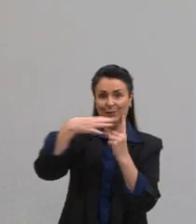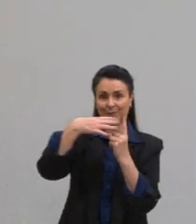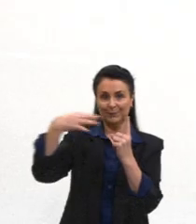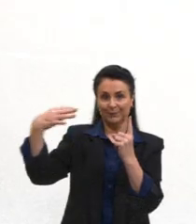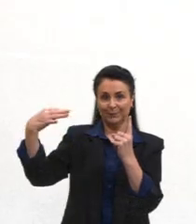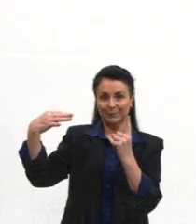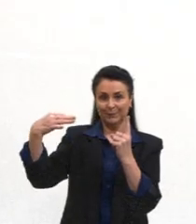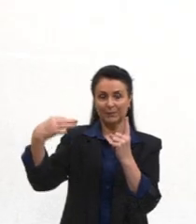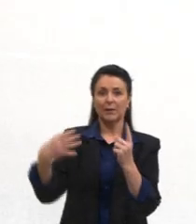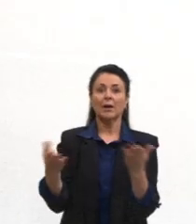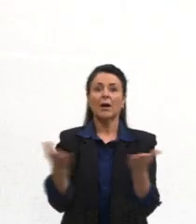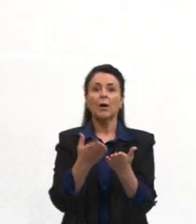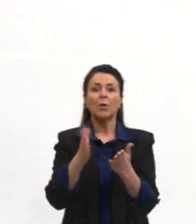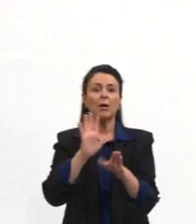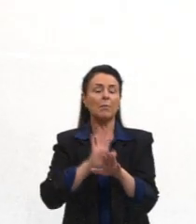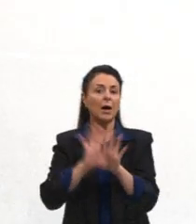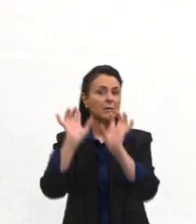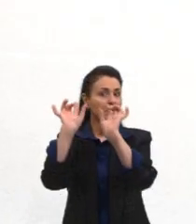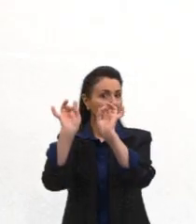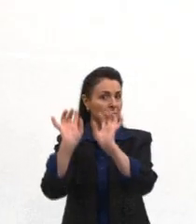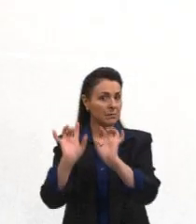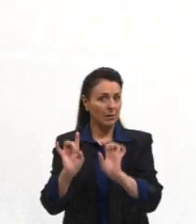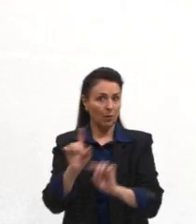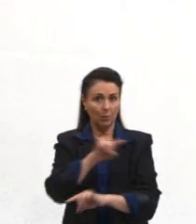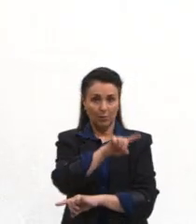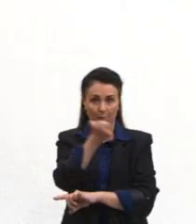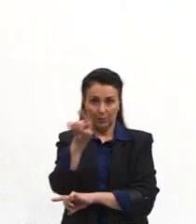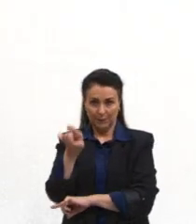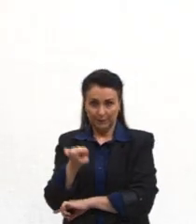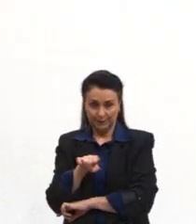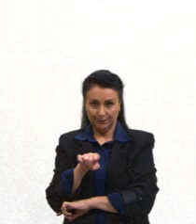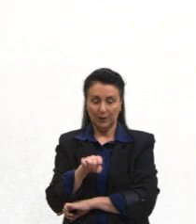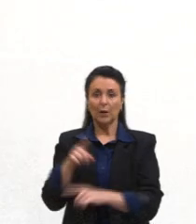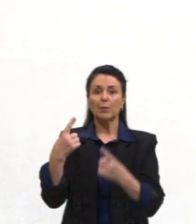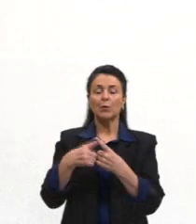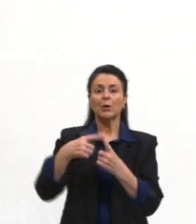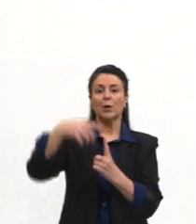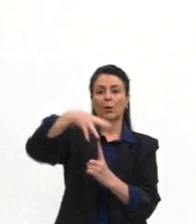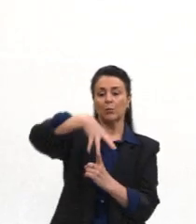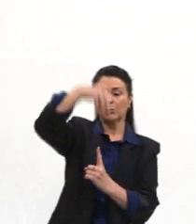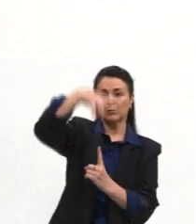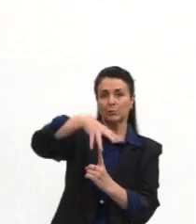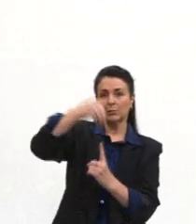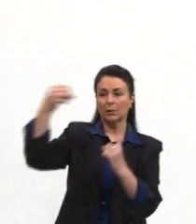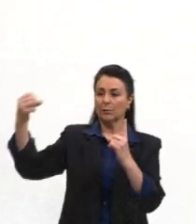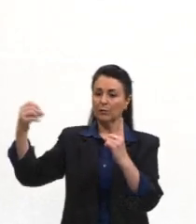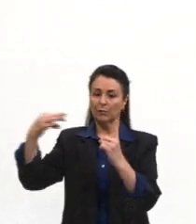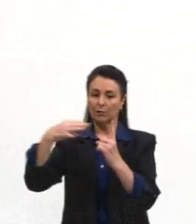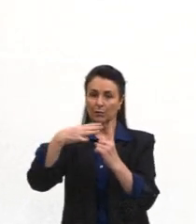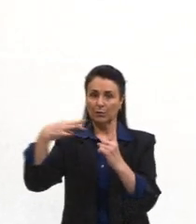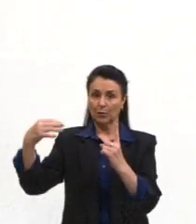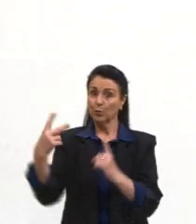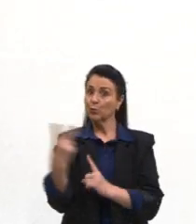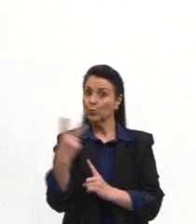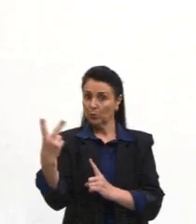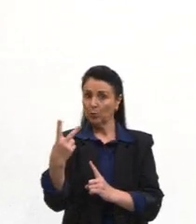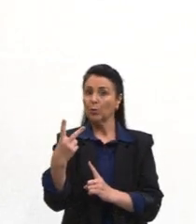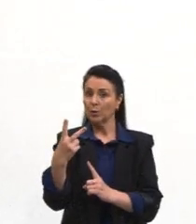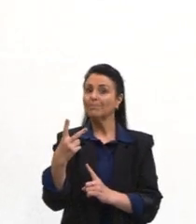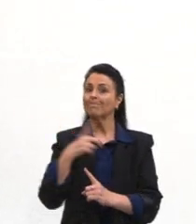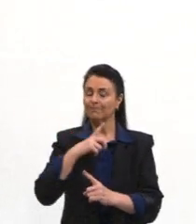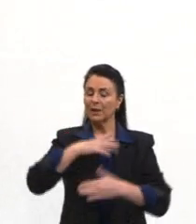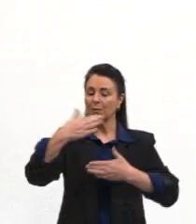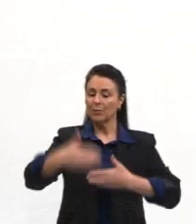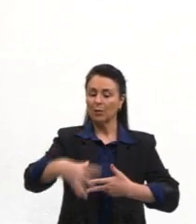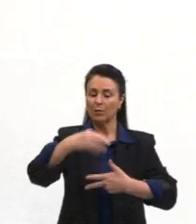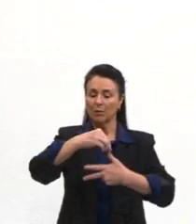Aqui mais específico para vocês, porque o chilema e o phloema também caem bastante na prova do Enem. Então, é bem importante